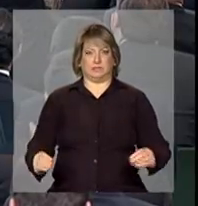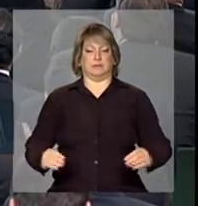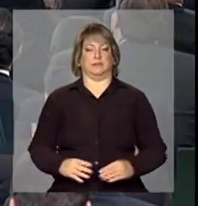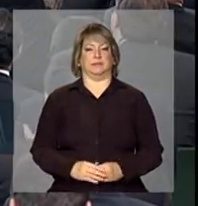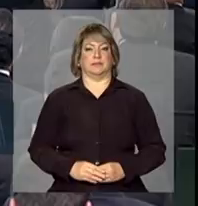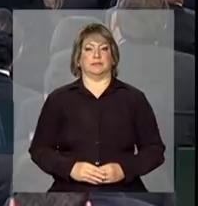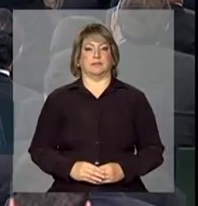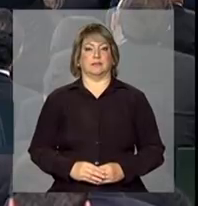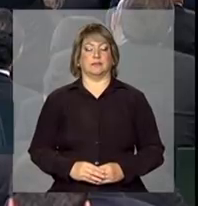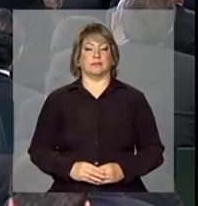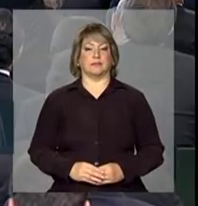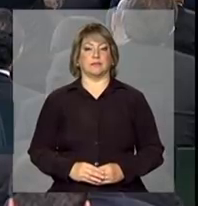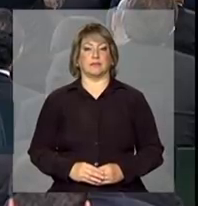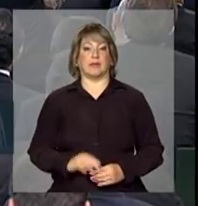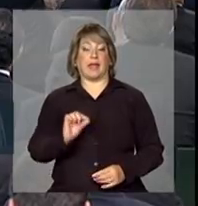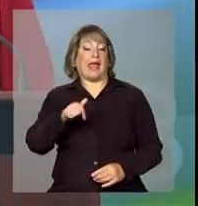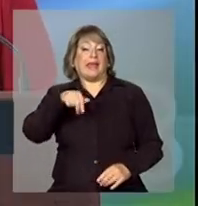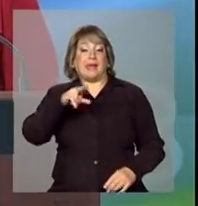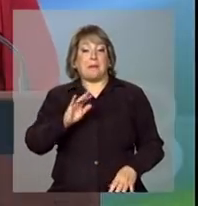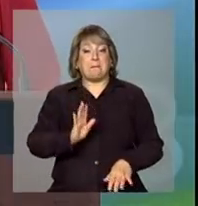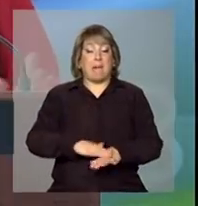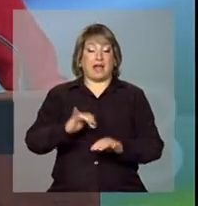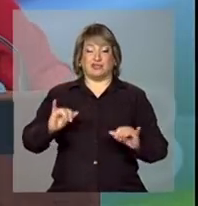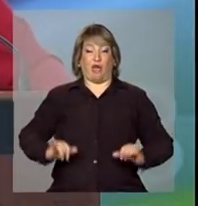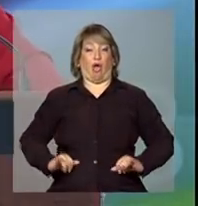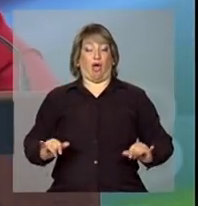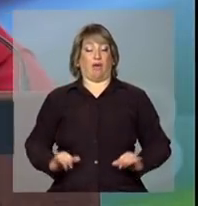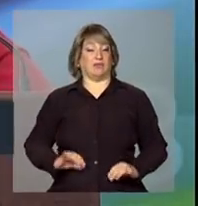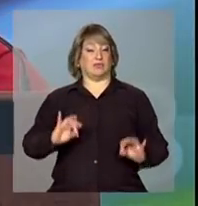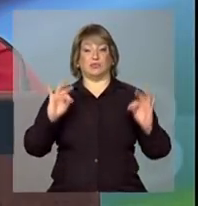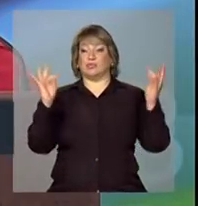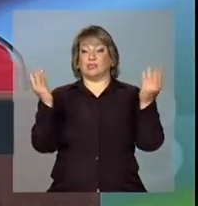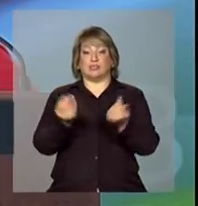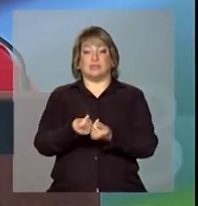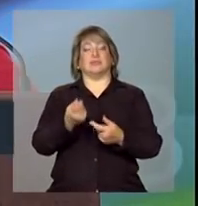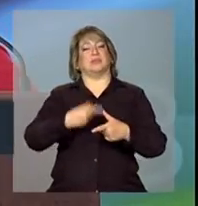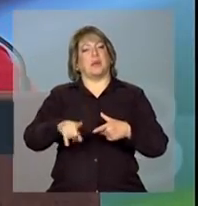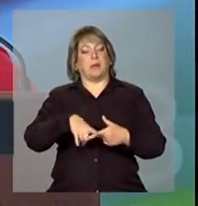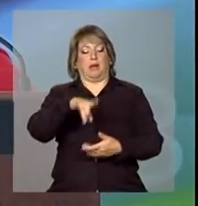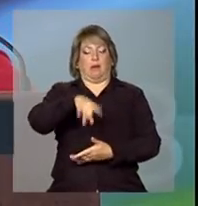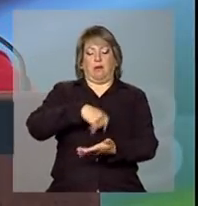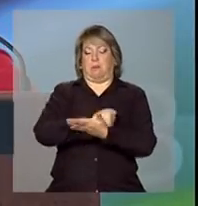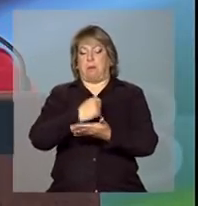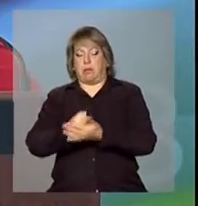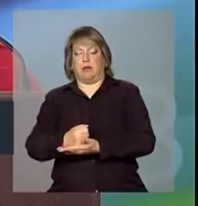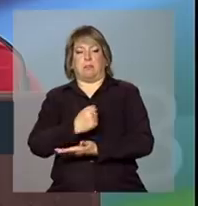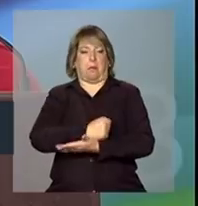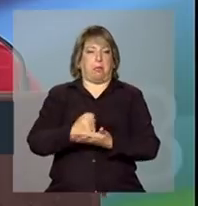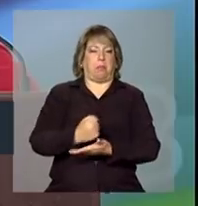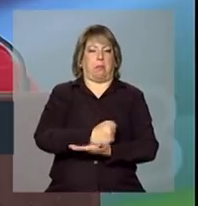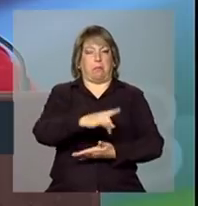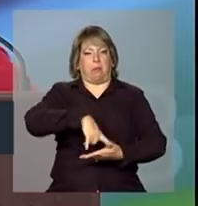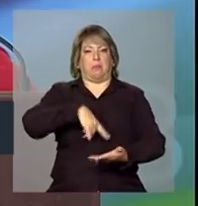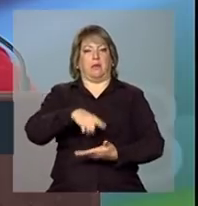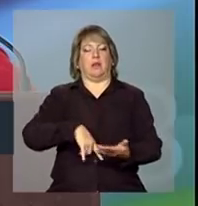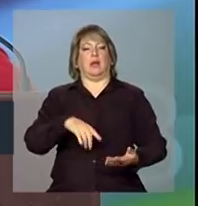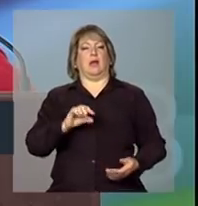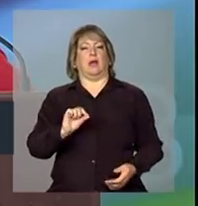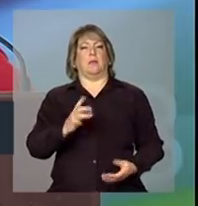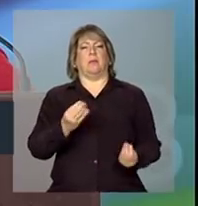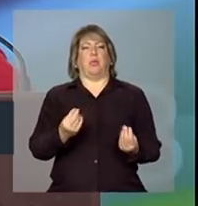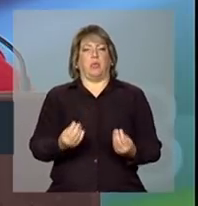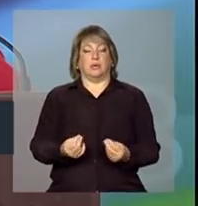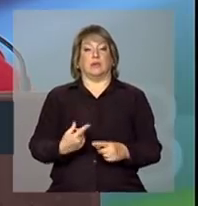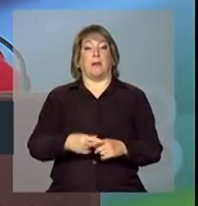Quem mais sofre? Todo mundo sofre com a burocracia, mas quem mais sofre são as micro e pequenas